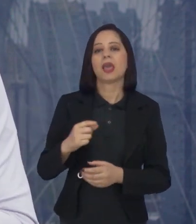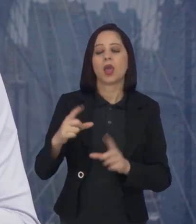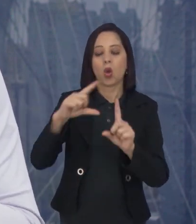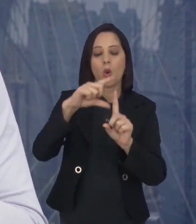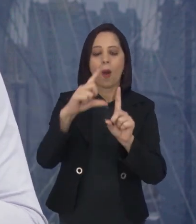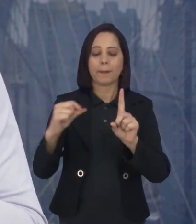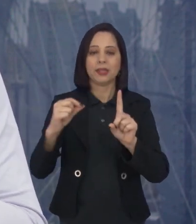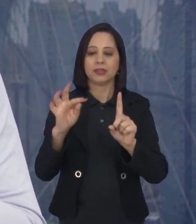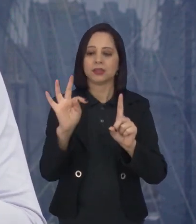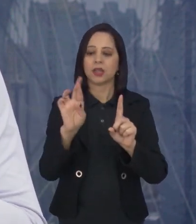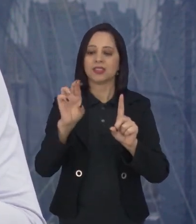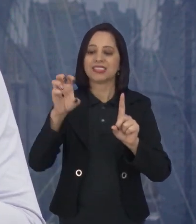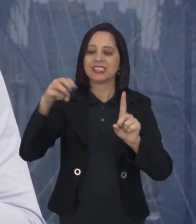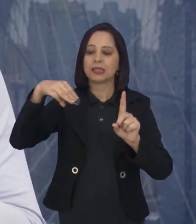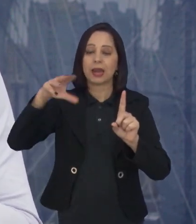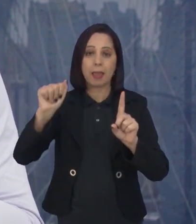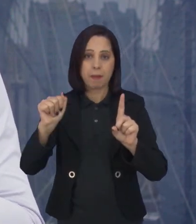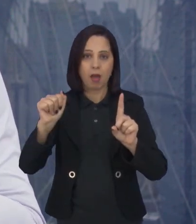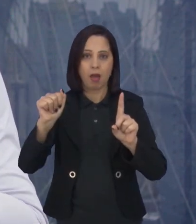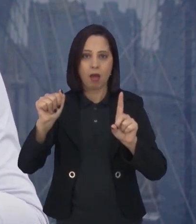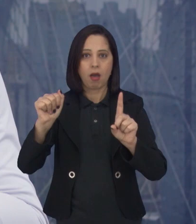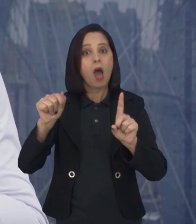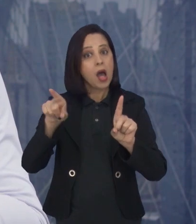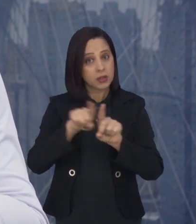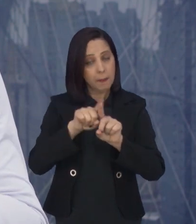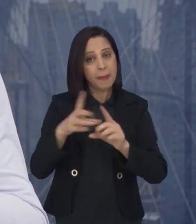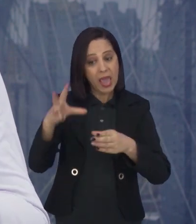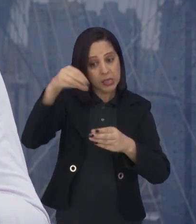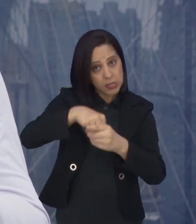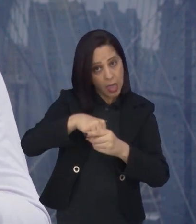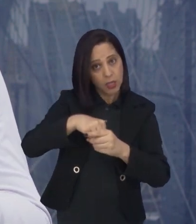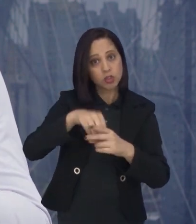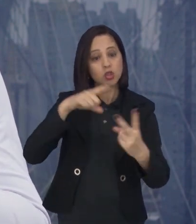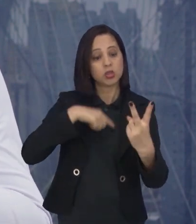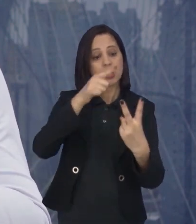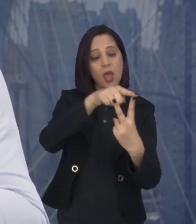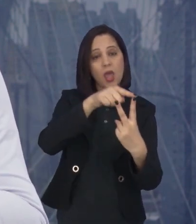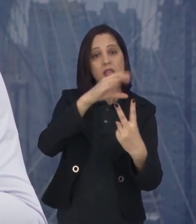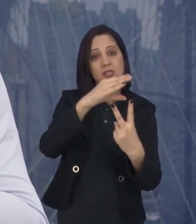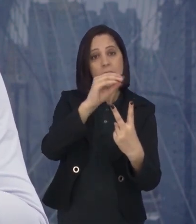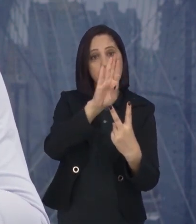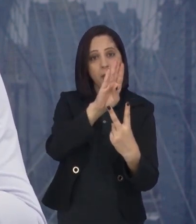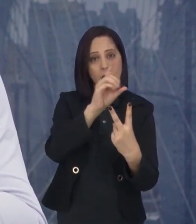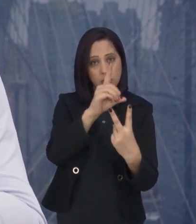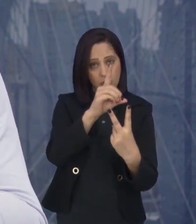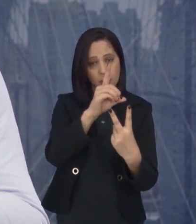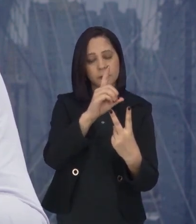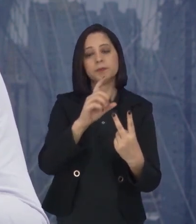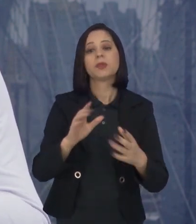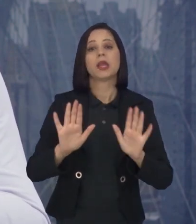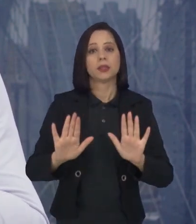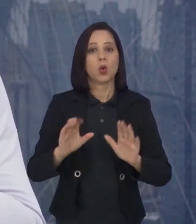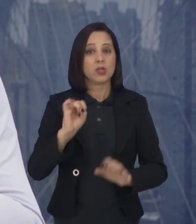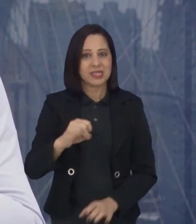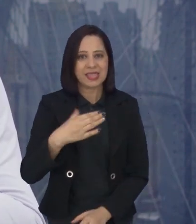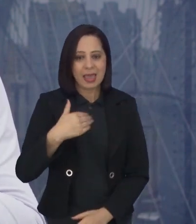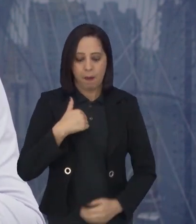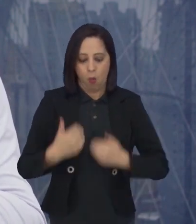a trema. A trema, ela tem o CBD. Então, nós estamos falando algo que ela tem uma ausência, diminuição do meu corpo, dos